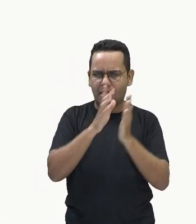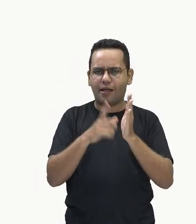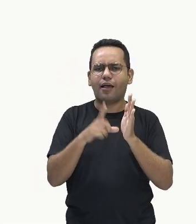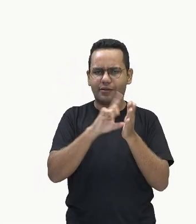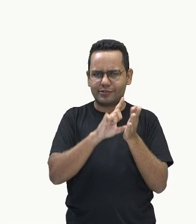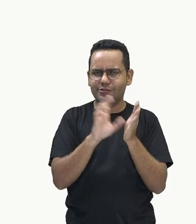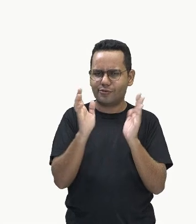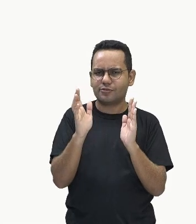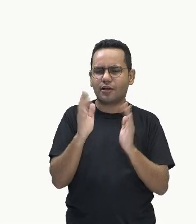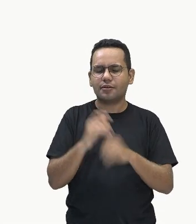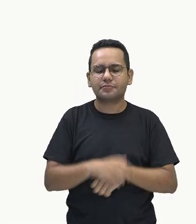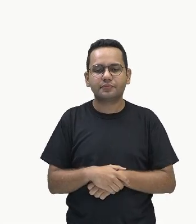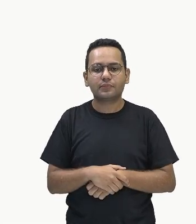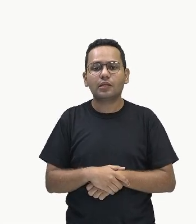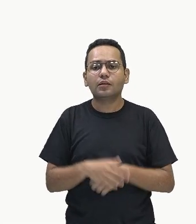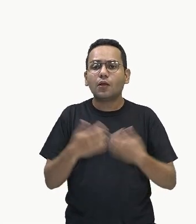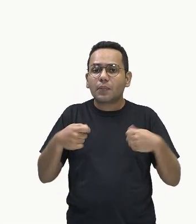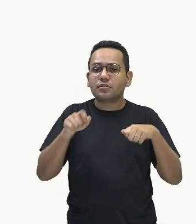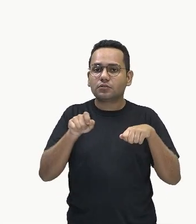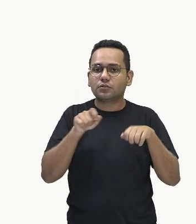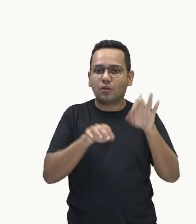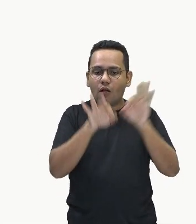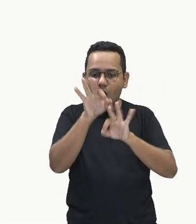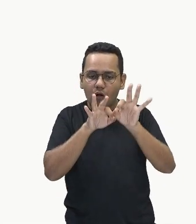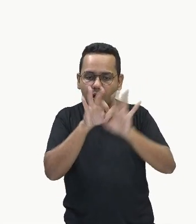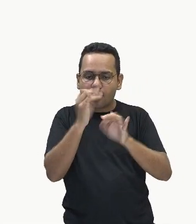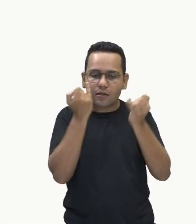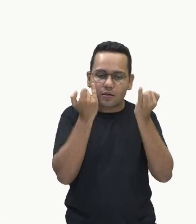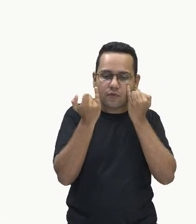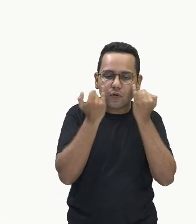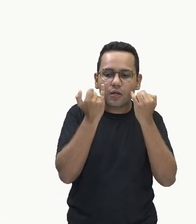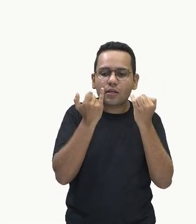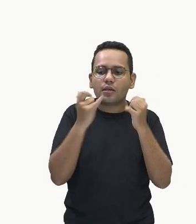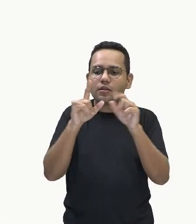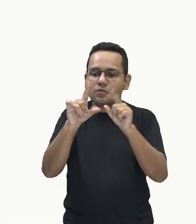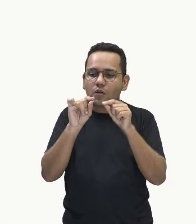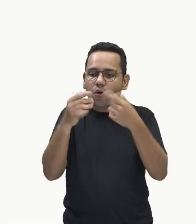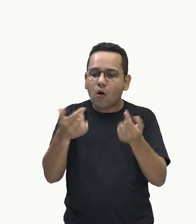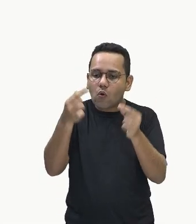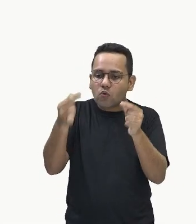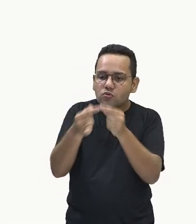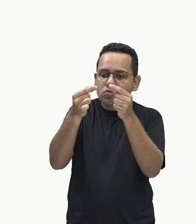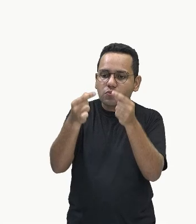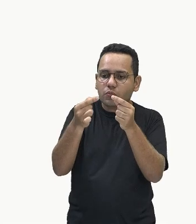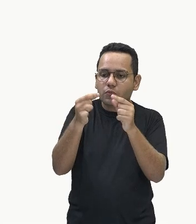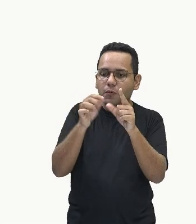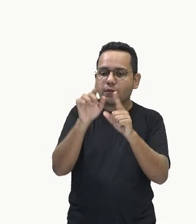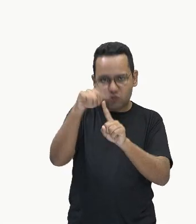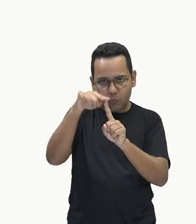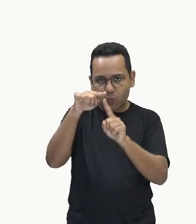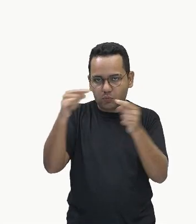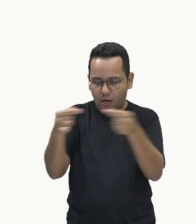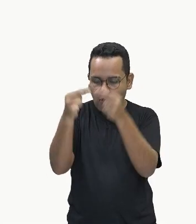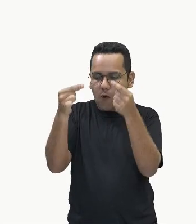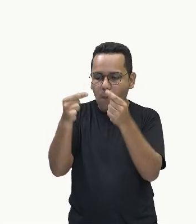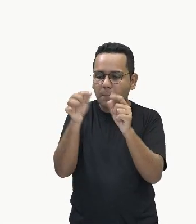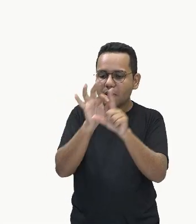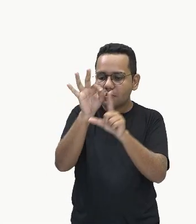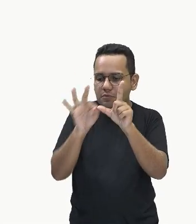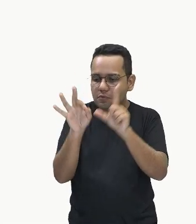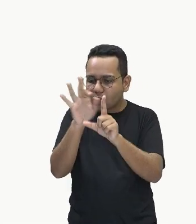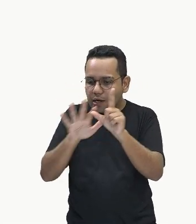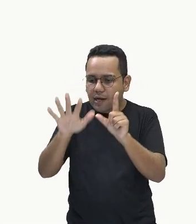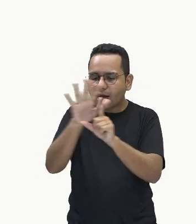informações e depois a gente tem que fazer uma escolha de um gráfico para ser feita uma leitura e uma interpretação fácil.